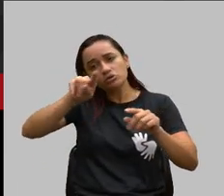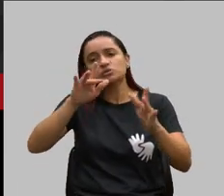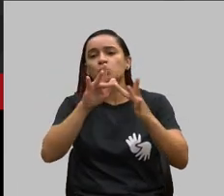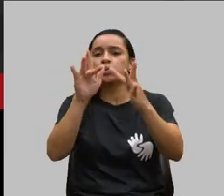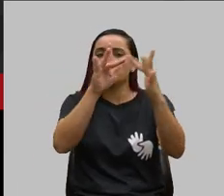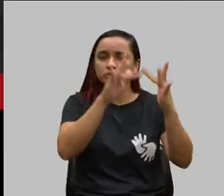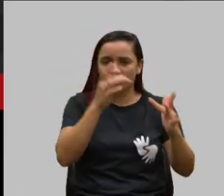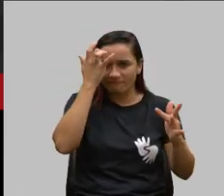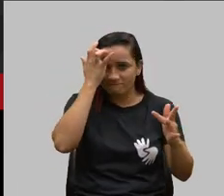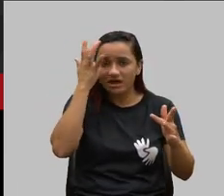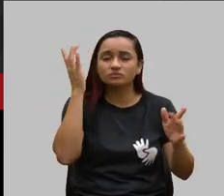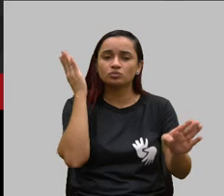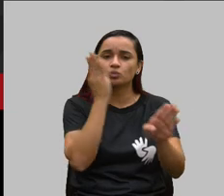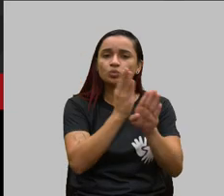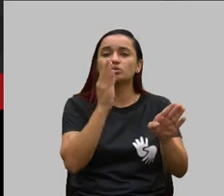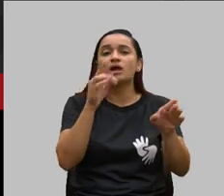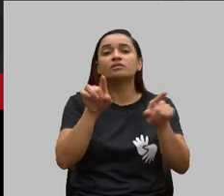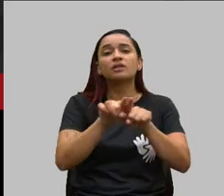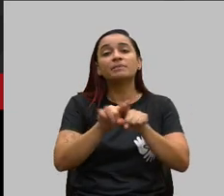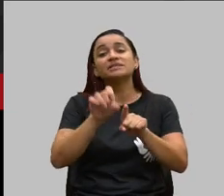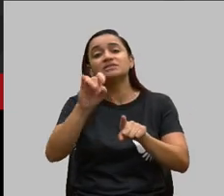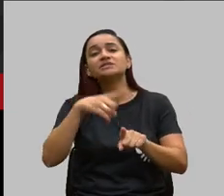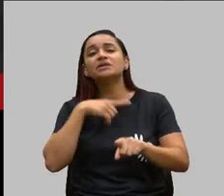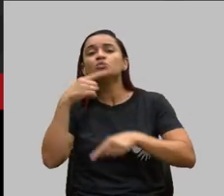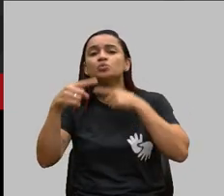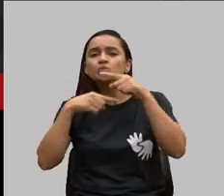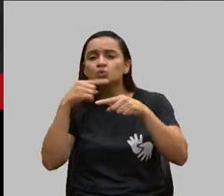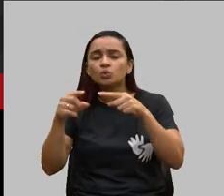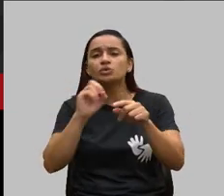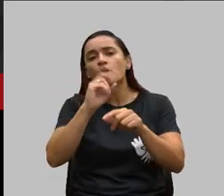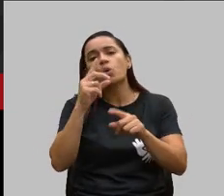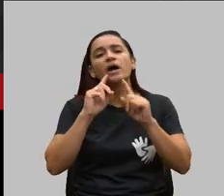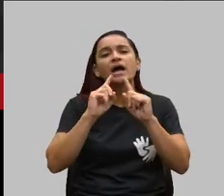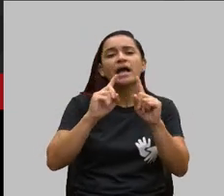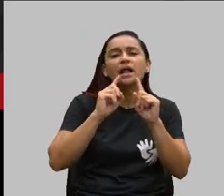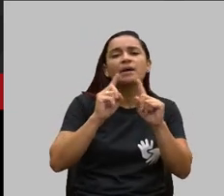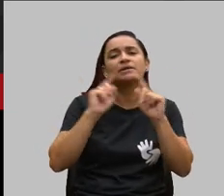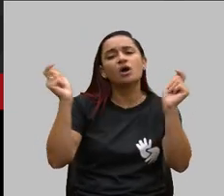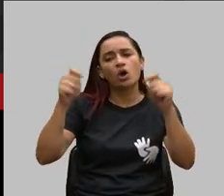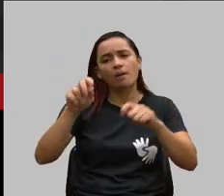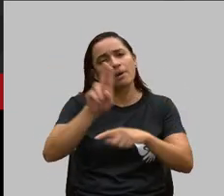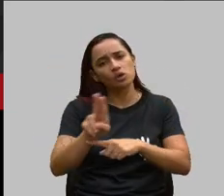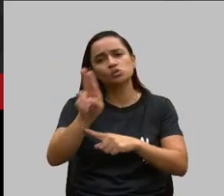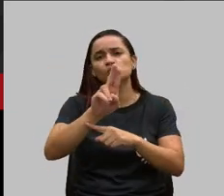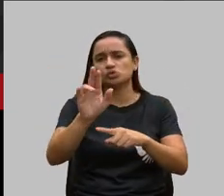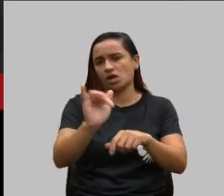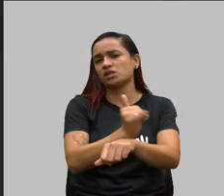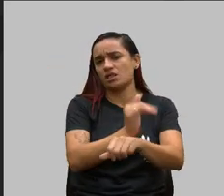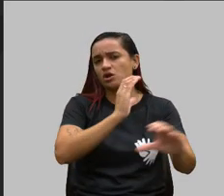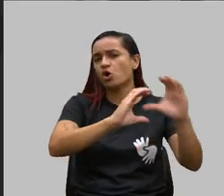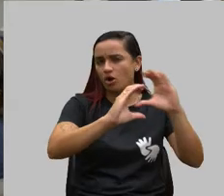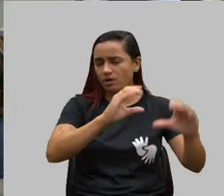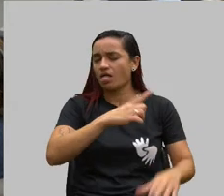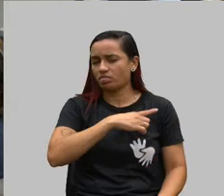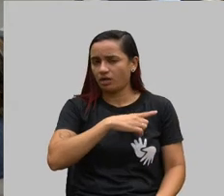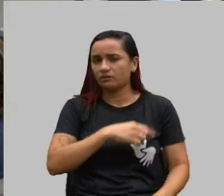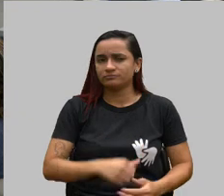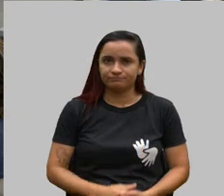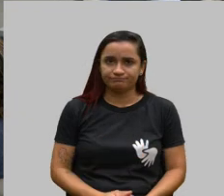estiver assistindo eventualmente tiver alguma dúvida ou tiver uma reclamação para fazer, possa utilizá-los, pode ser? Pode ser, por favor.